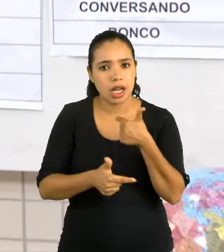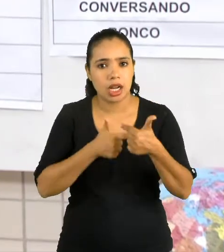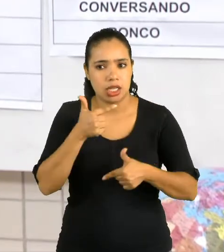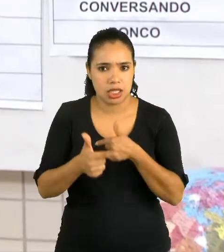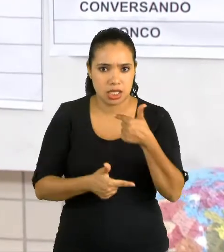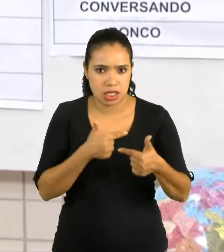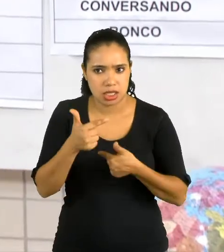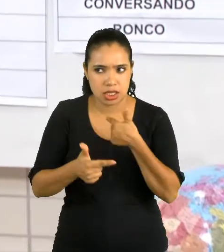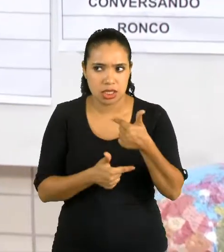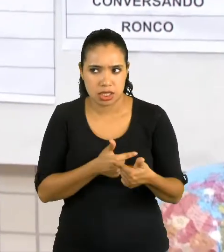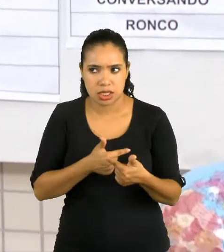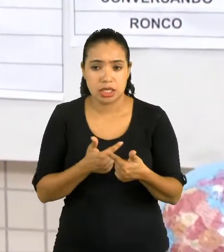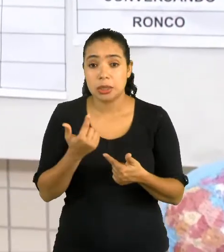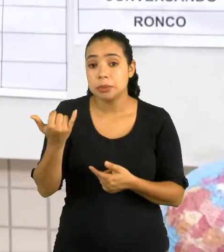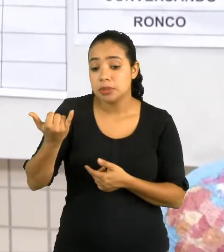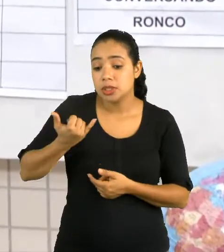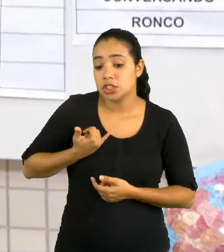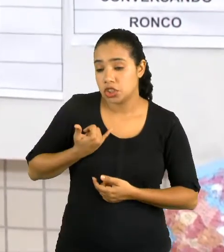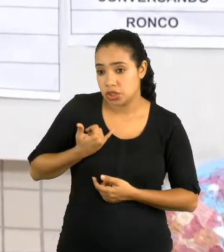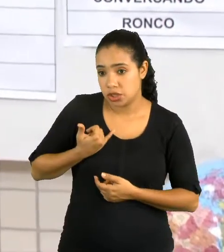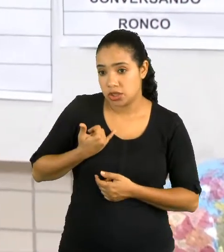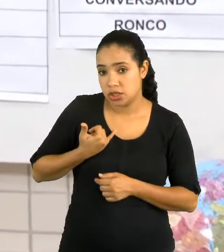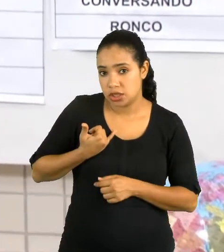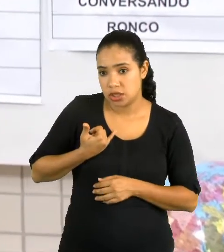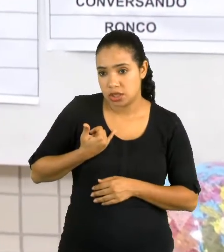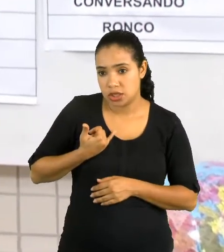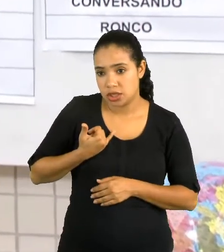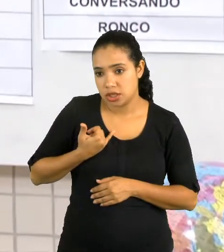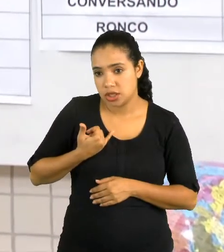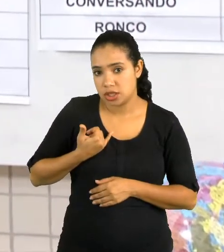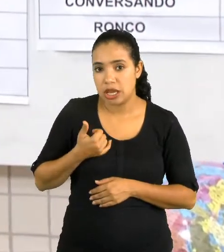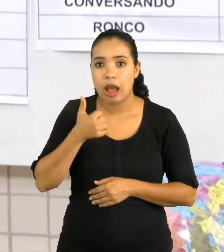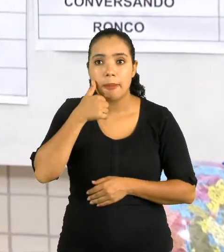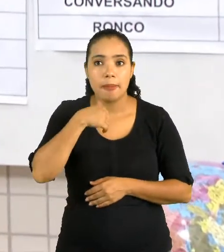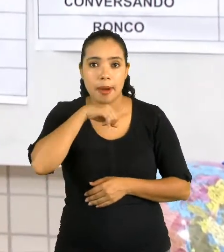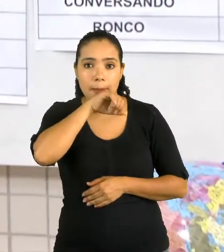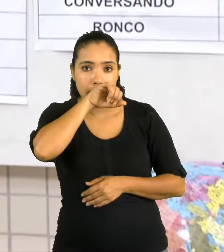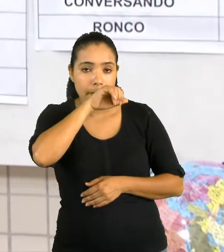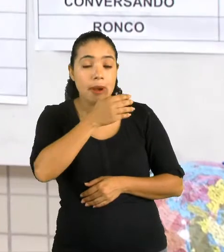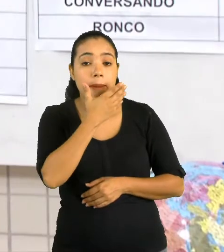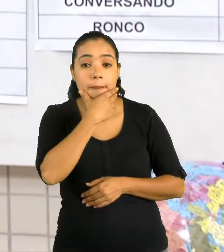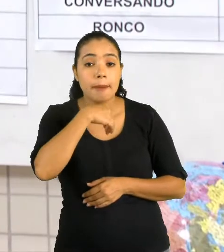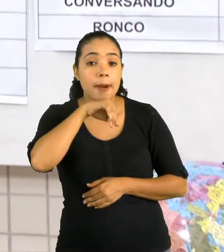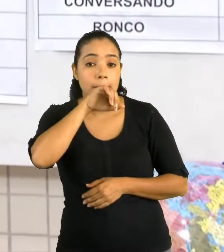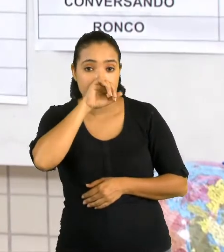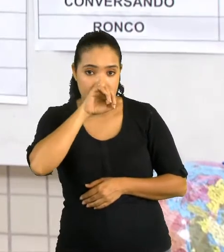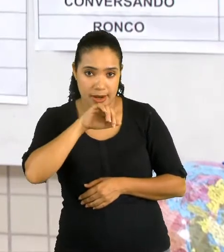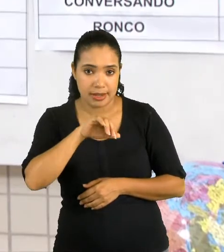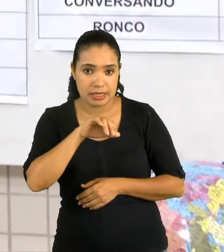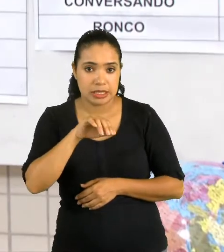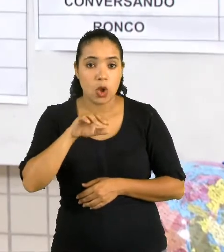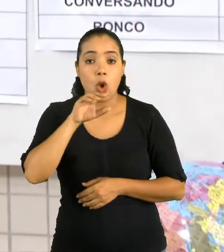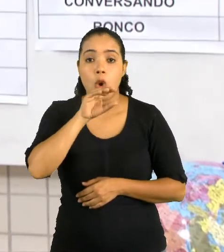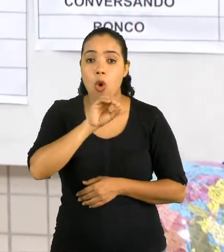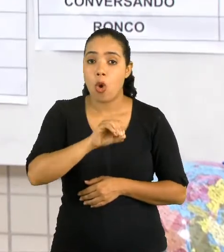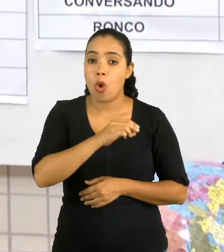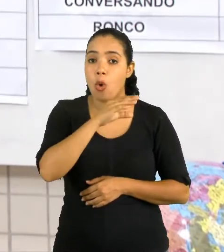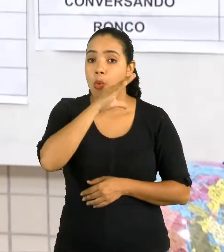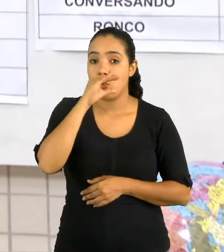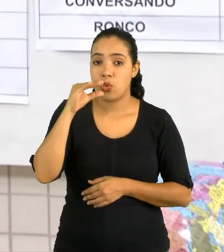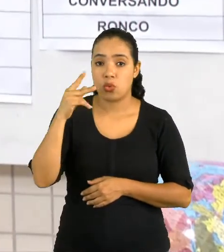Crianças, me digam, a mamãe, o papai ou o adulto aí da sua casa,